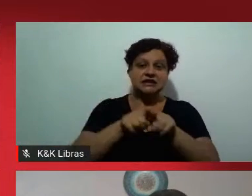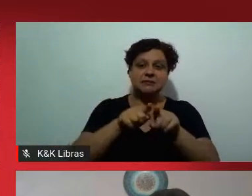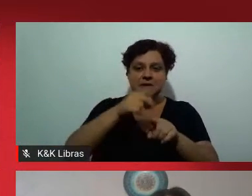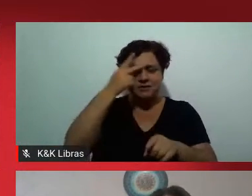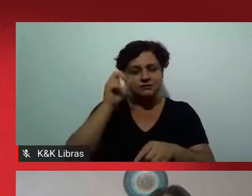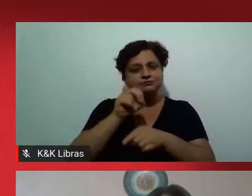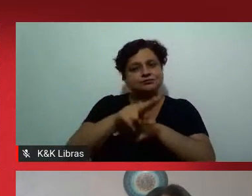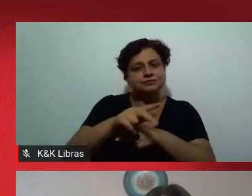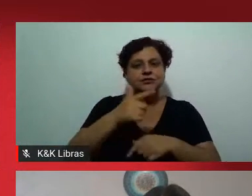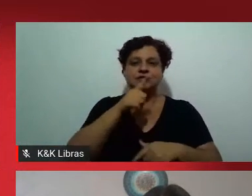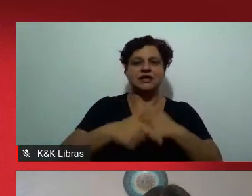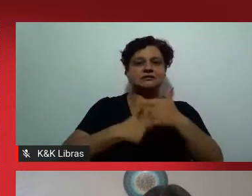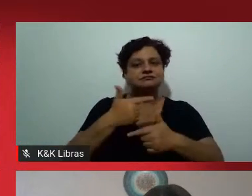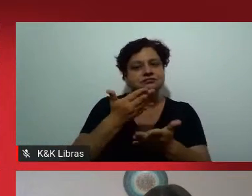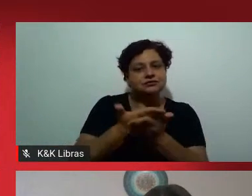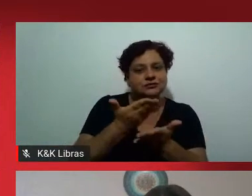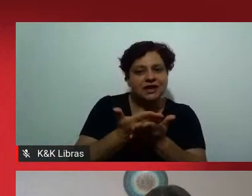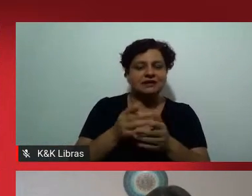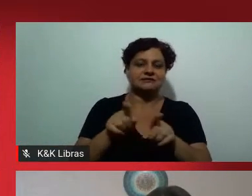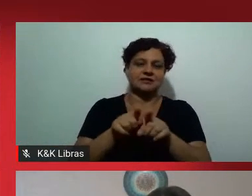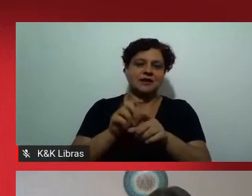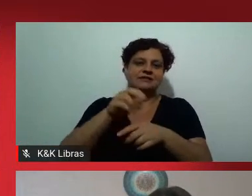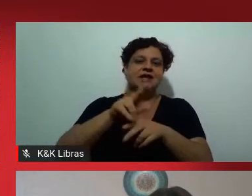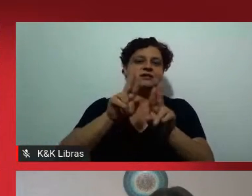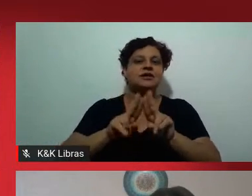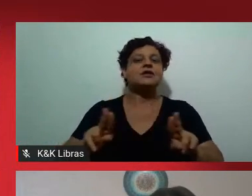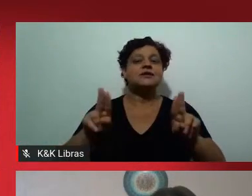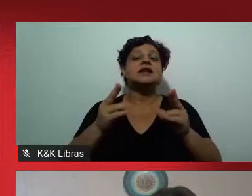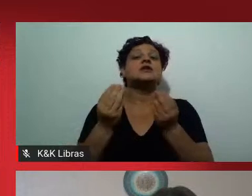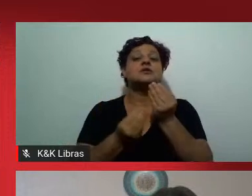directed within the university, professor?